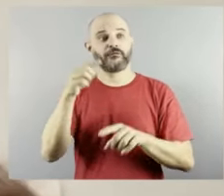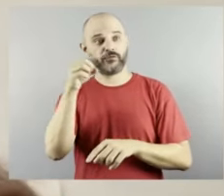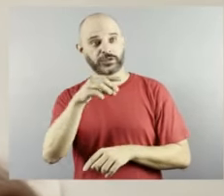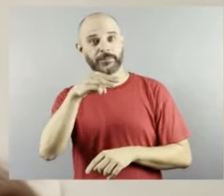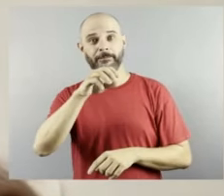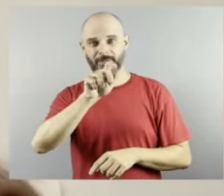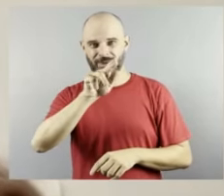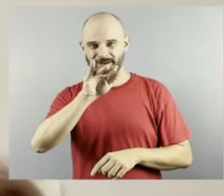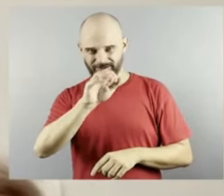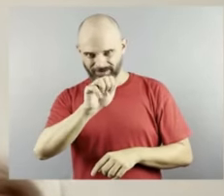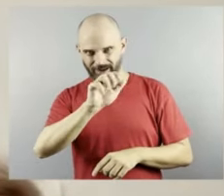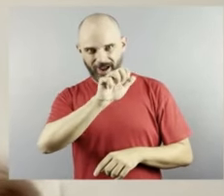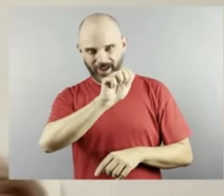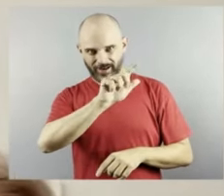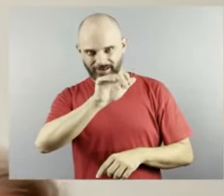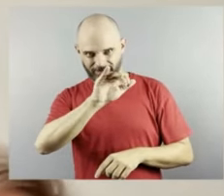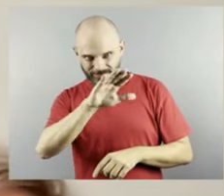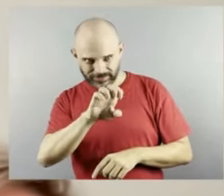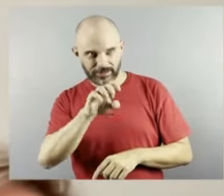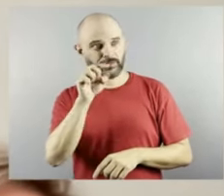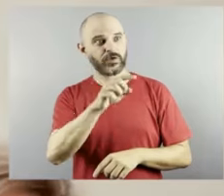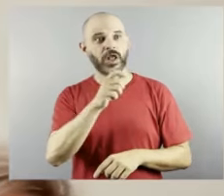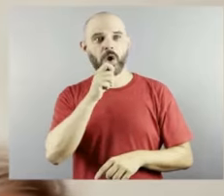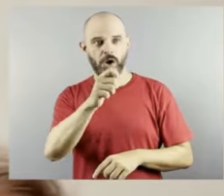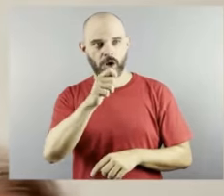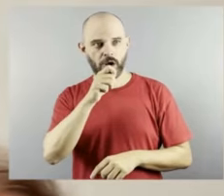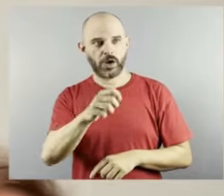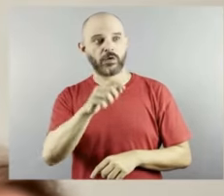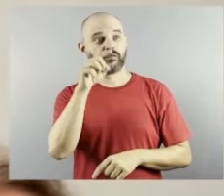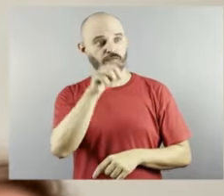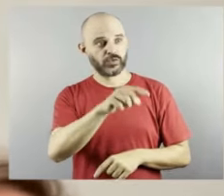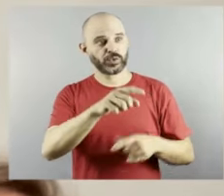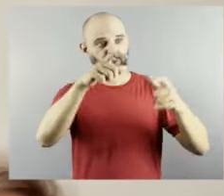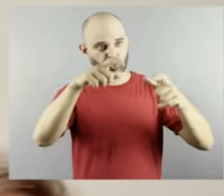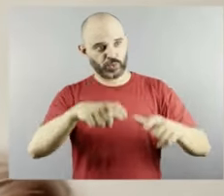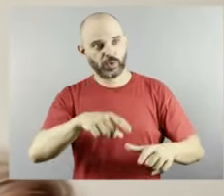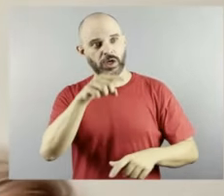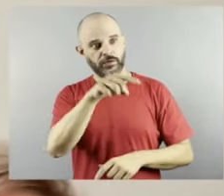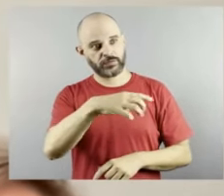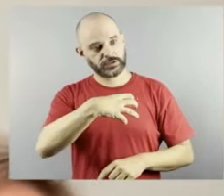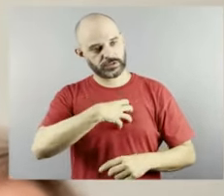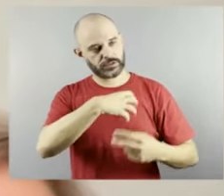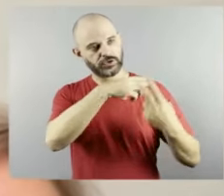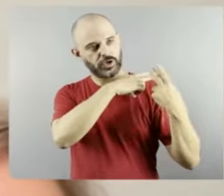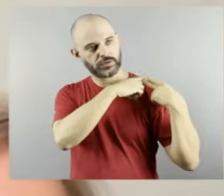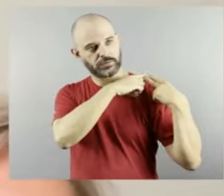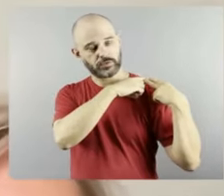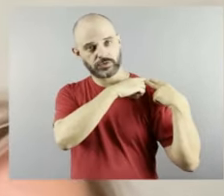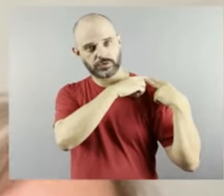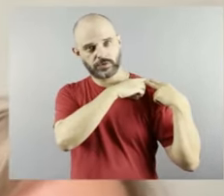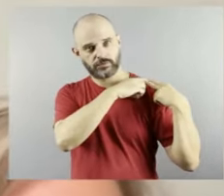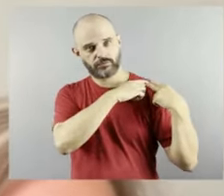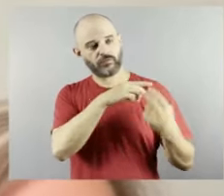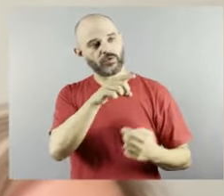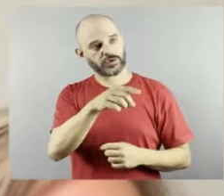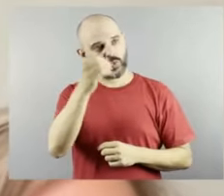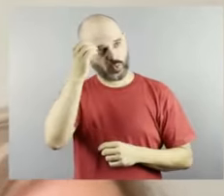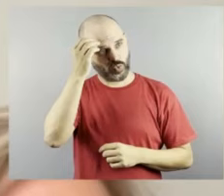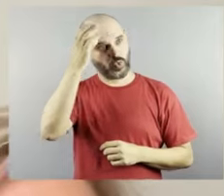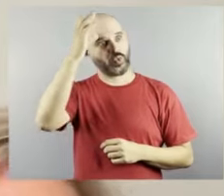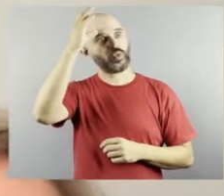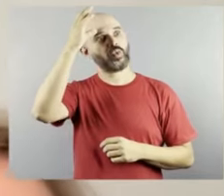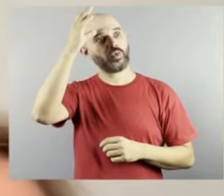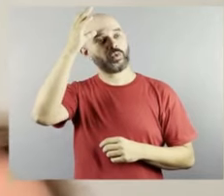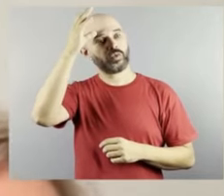né de de sentir responsável por ter um conhecimento mais amplo sobre o ser humano né